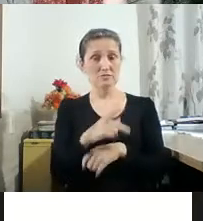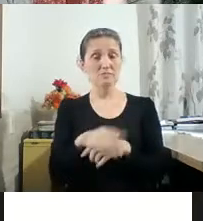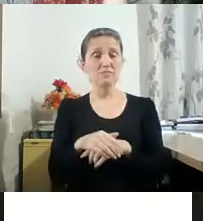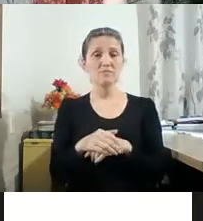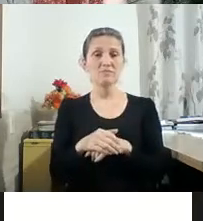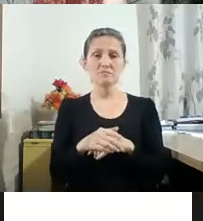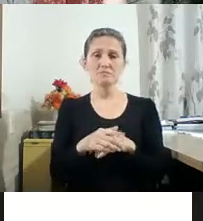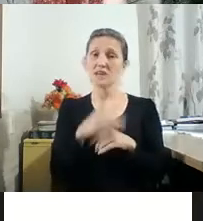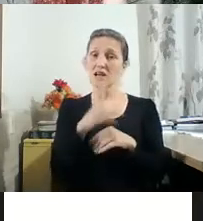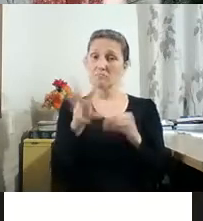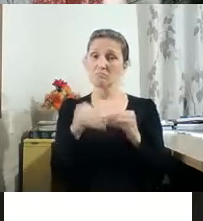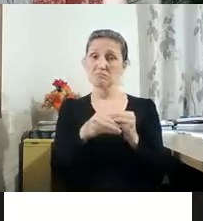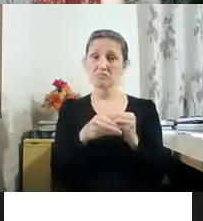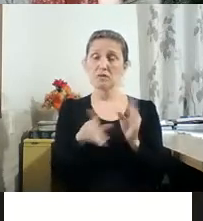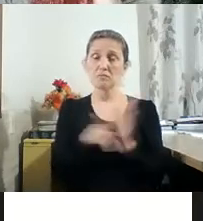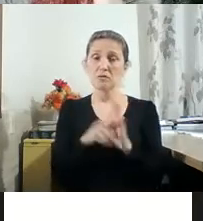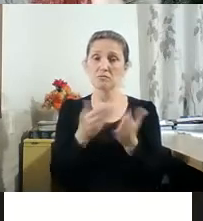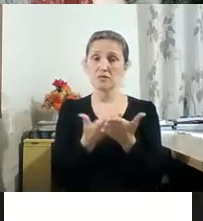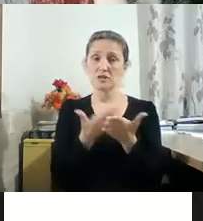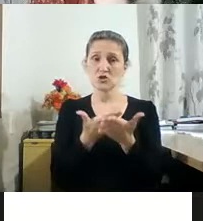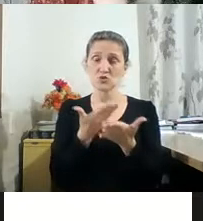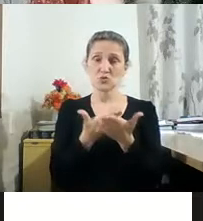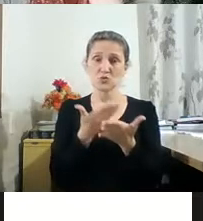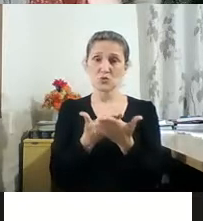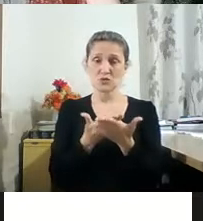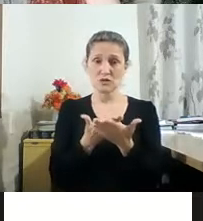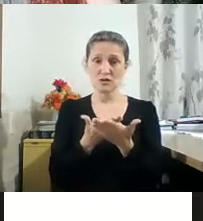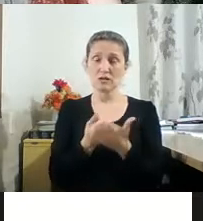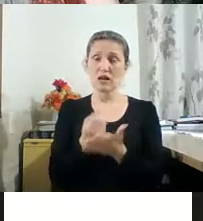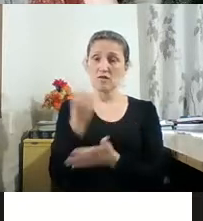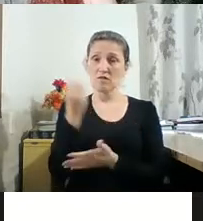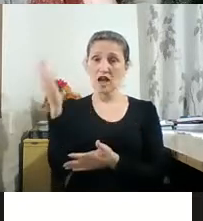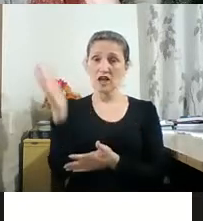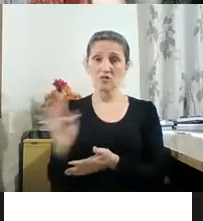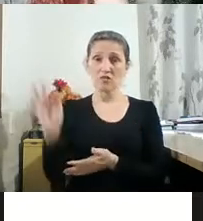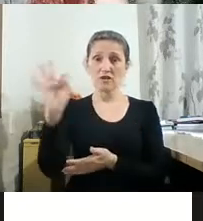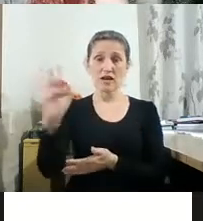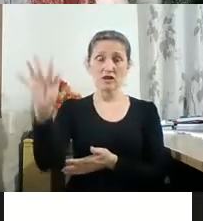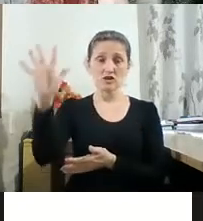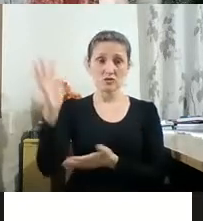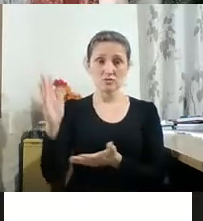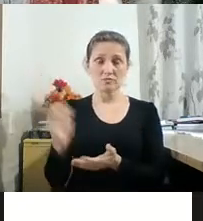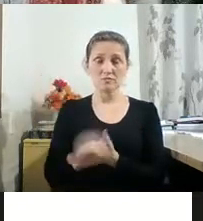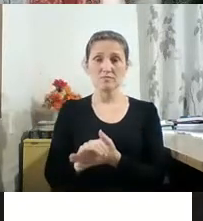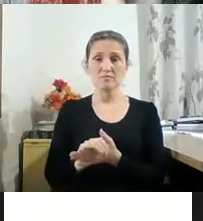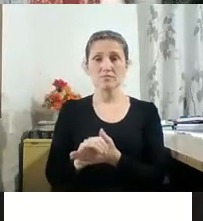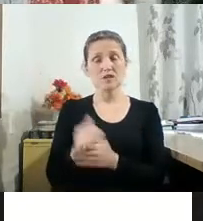estudo do Viagem pelo Fantástico dos anos 70.